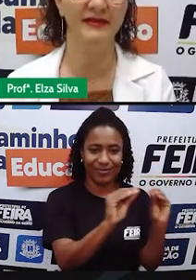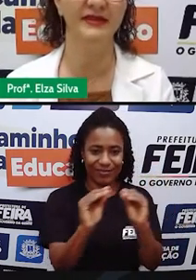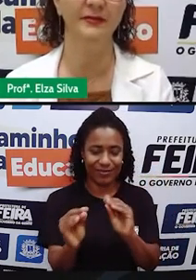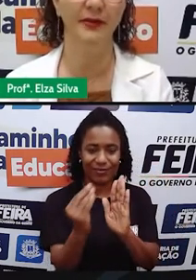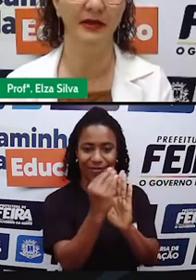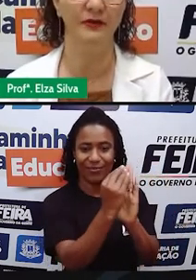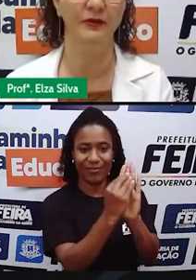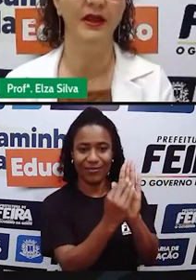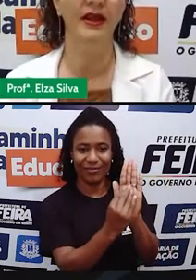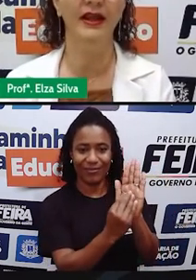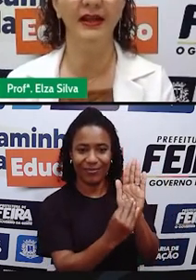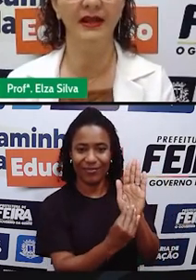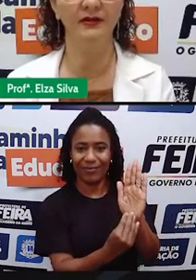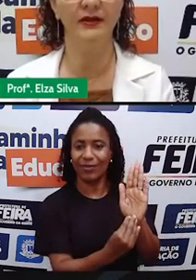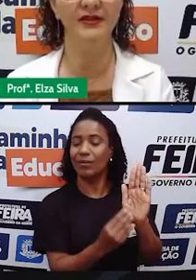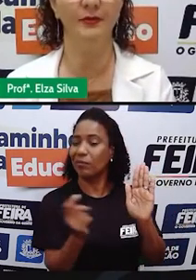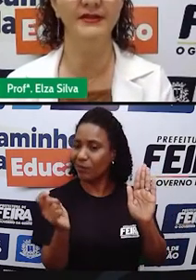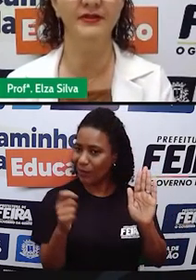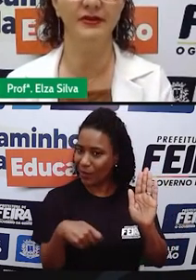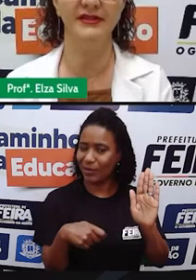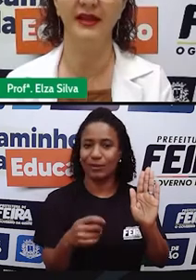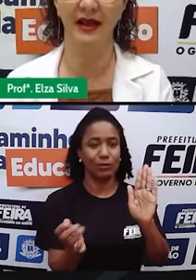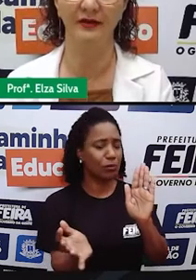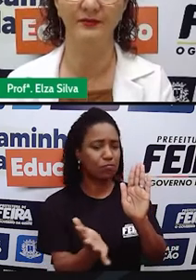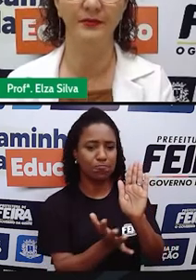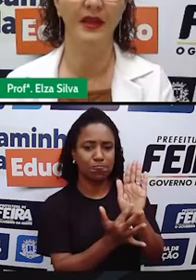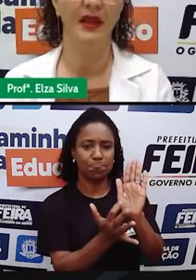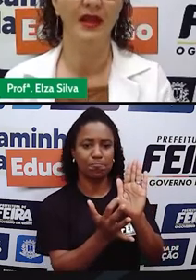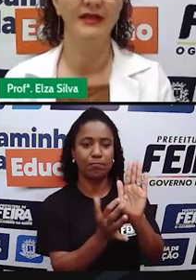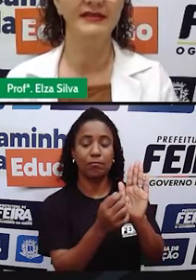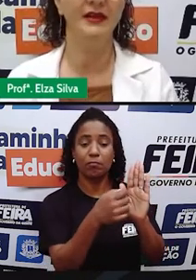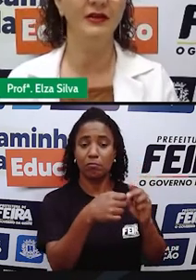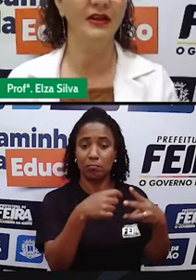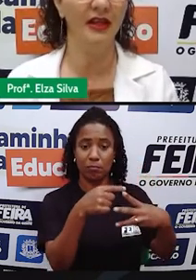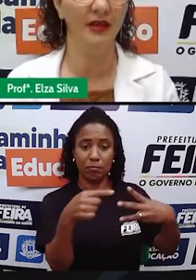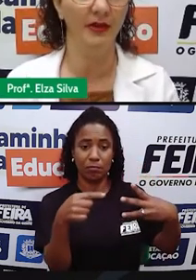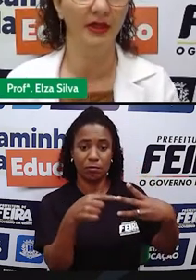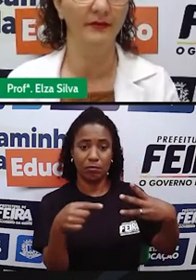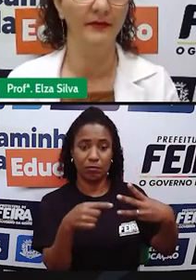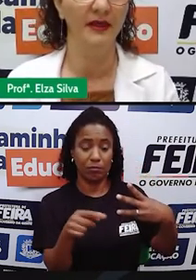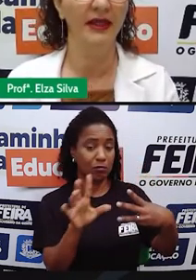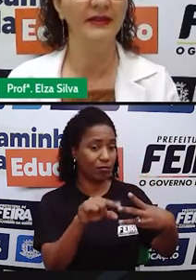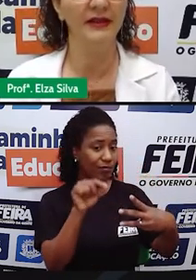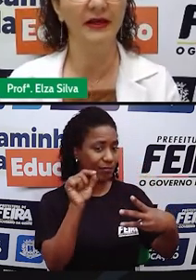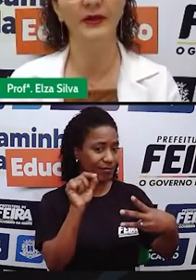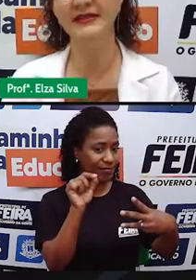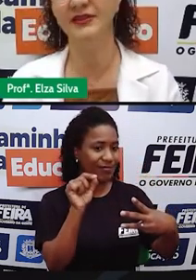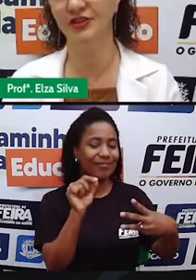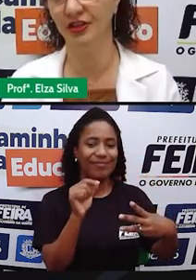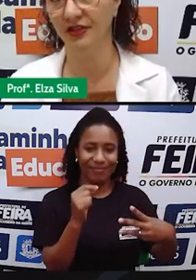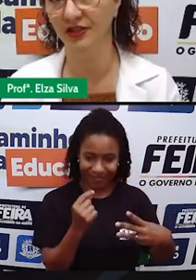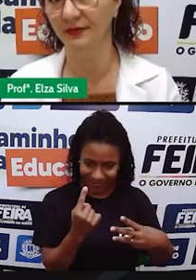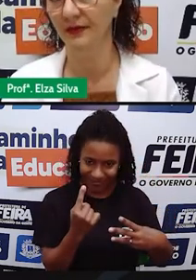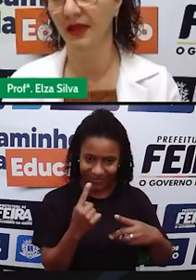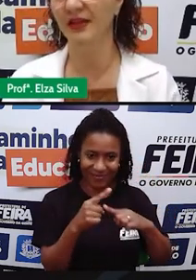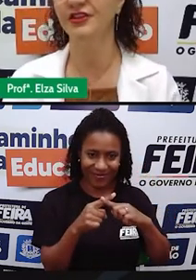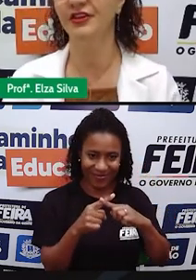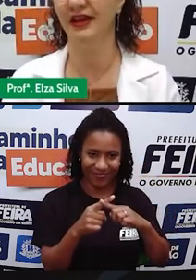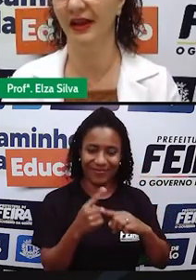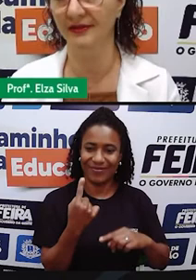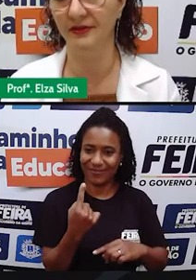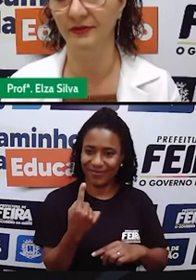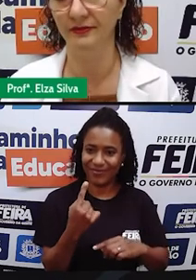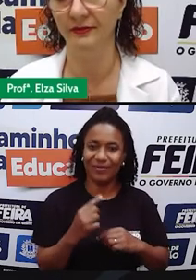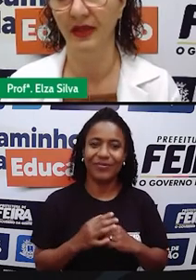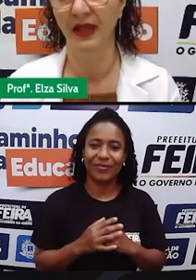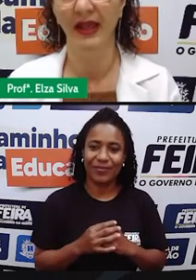espaços em branco. Clicando nas opções, é claro. Single Name. Então, esse ticket, este